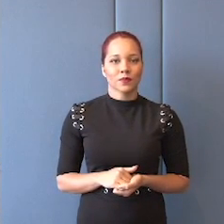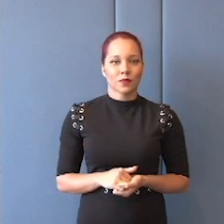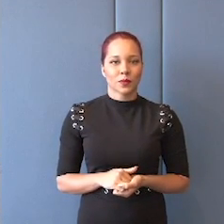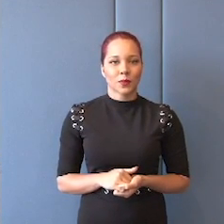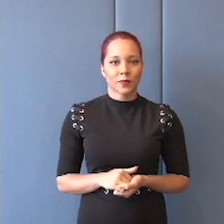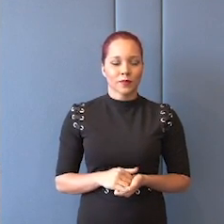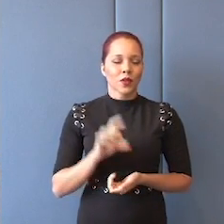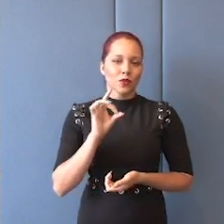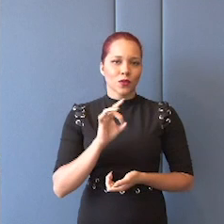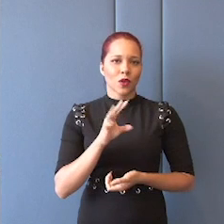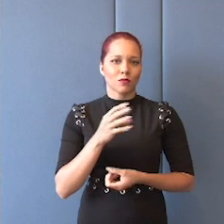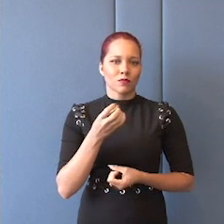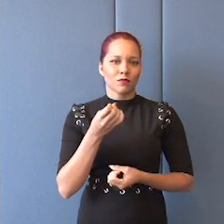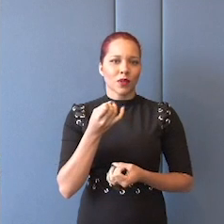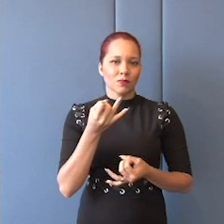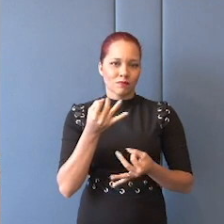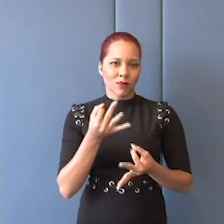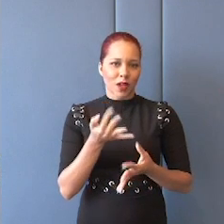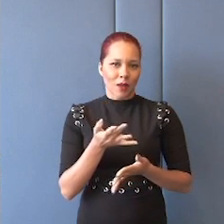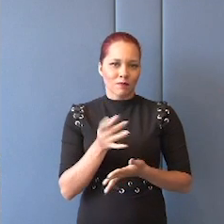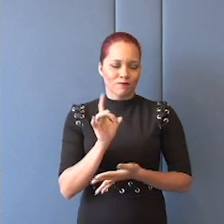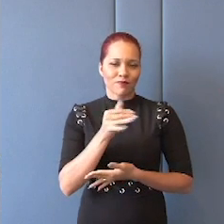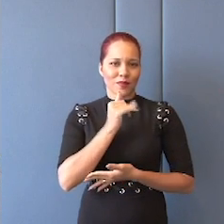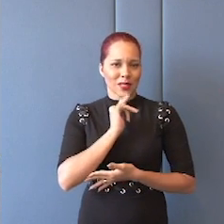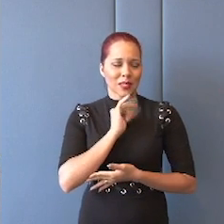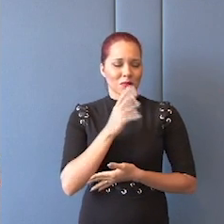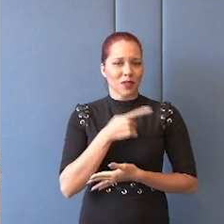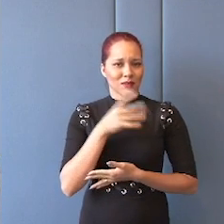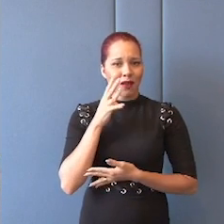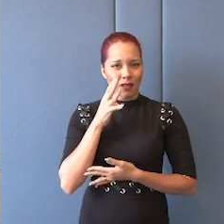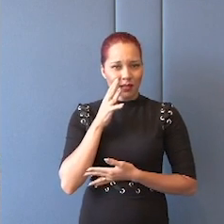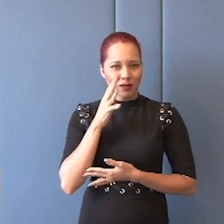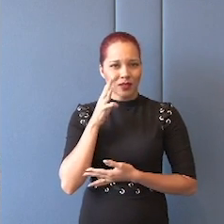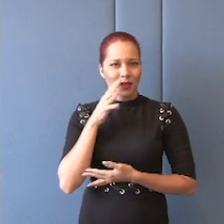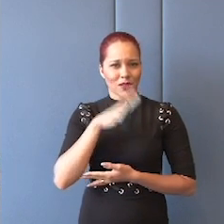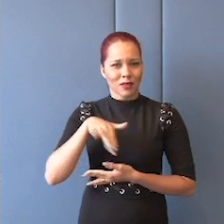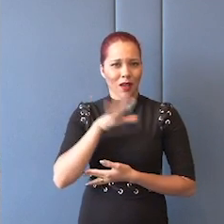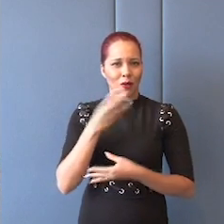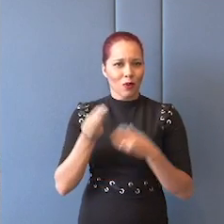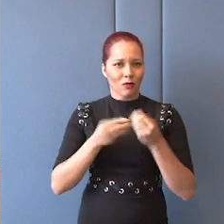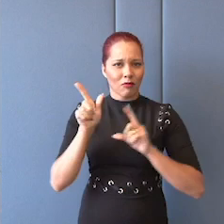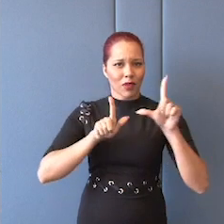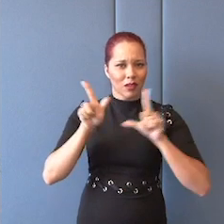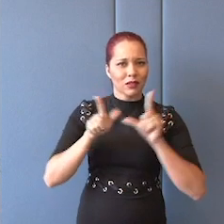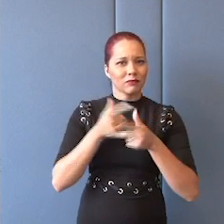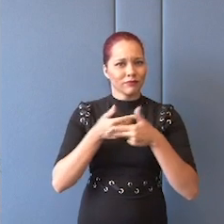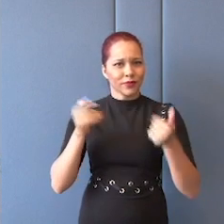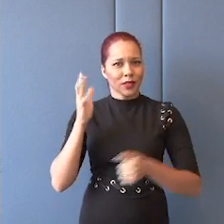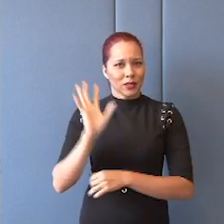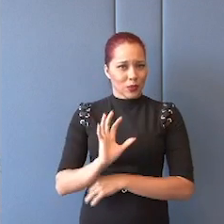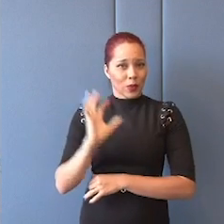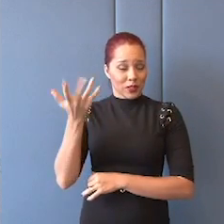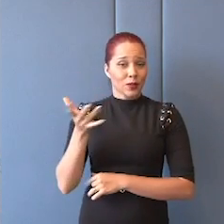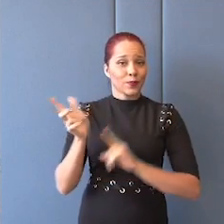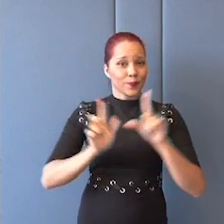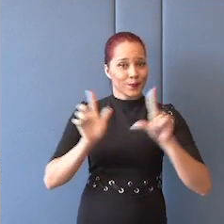só para dar um exemplo nessa questão que me chamou muita atenção, essa questão de mídia, de distorção da mídia.